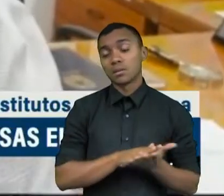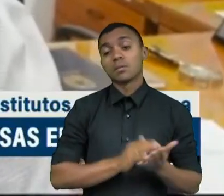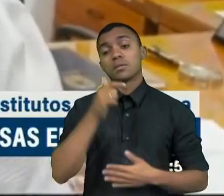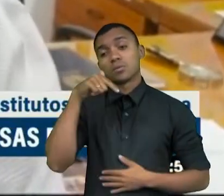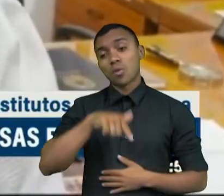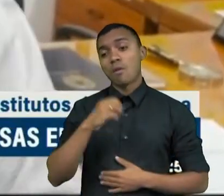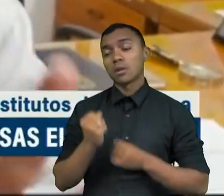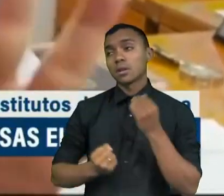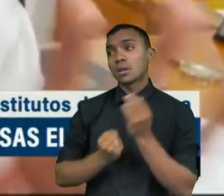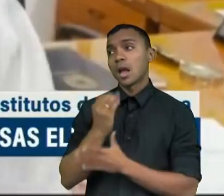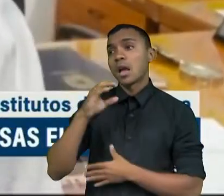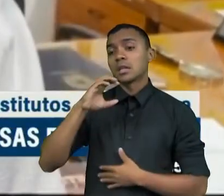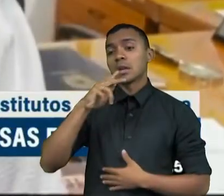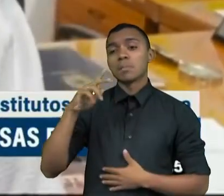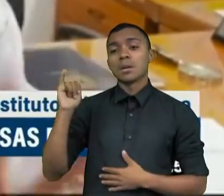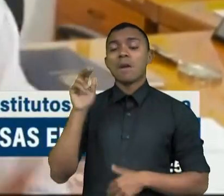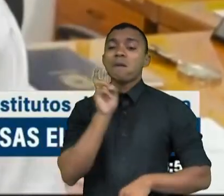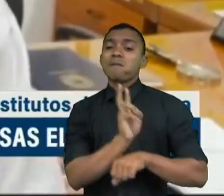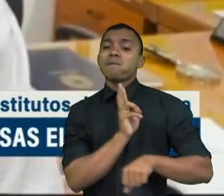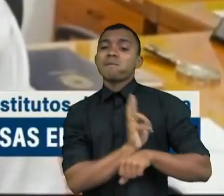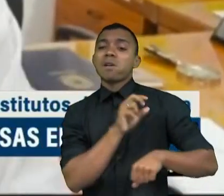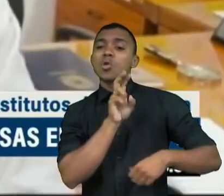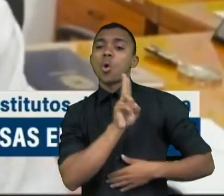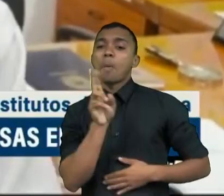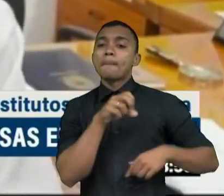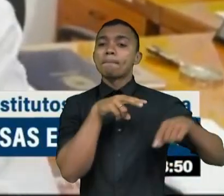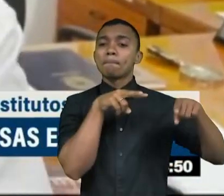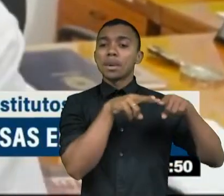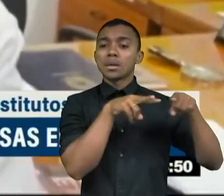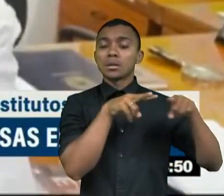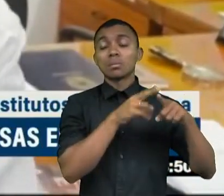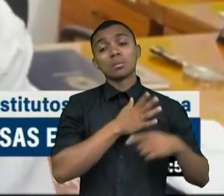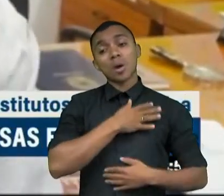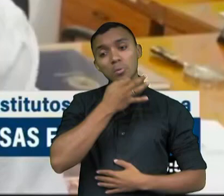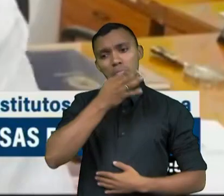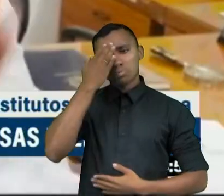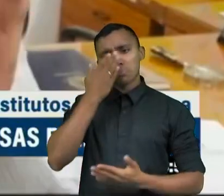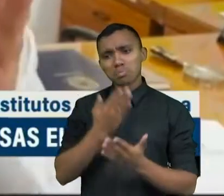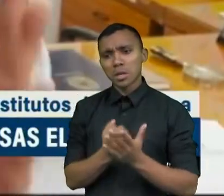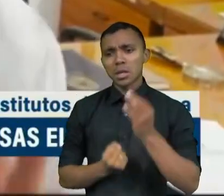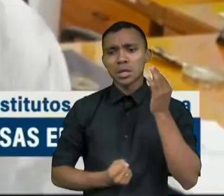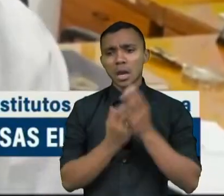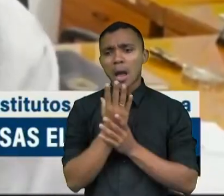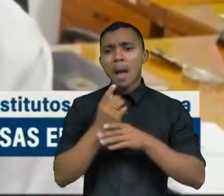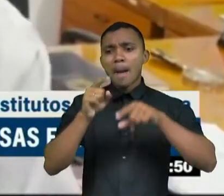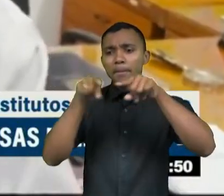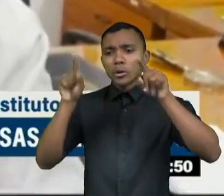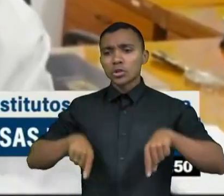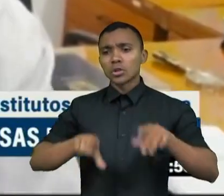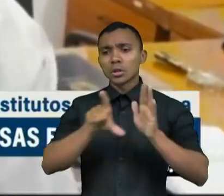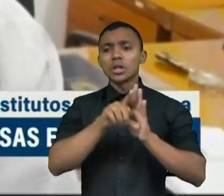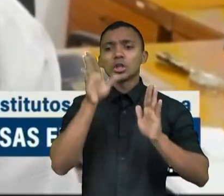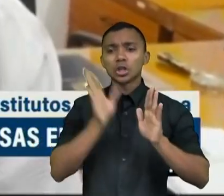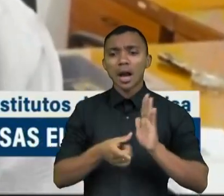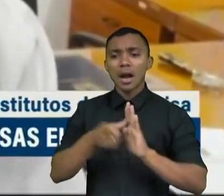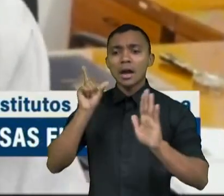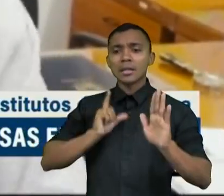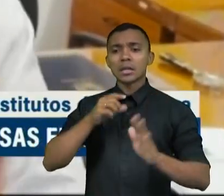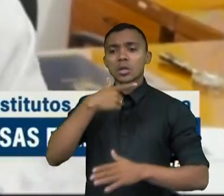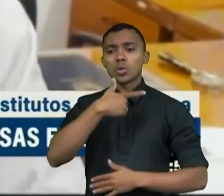CPI da pizza. Para mim, deveria haver um projeto de lei que eu apresentei em 2019,